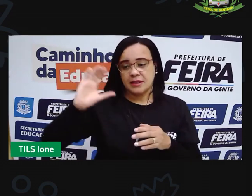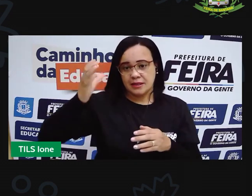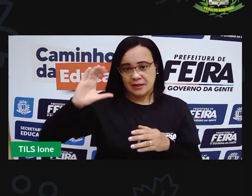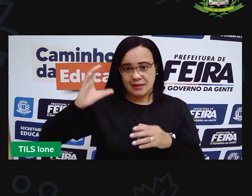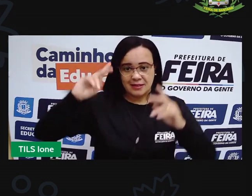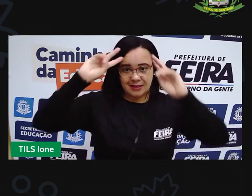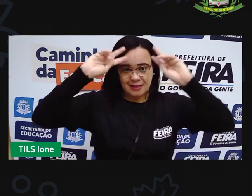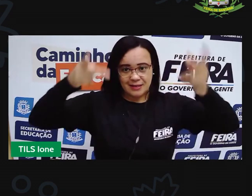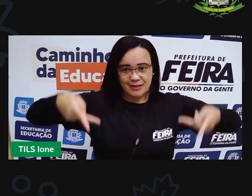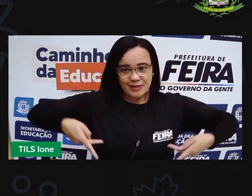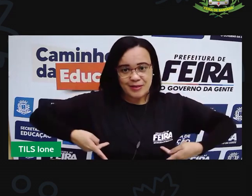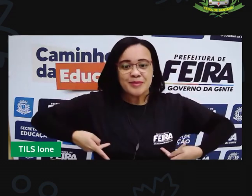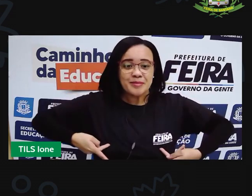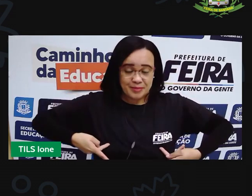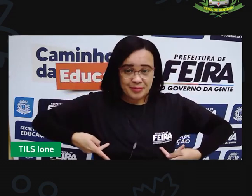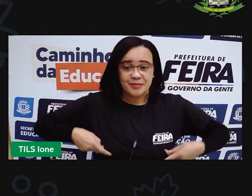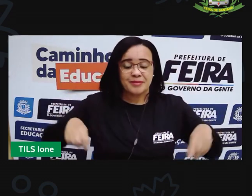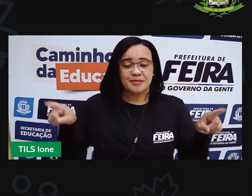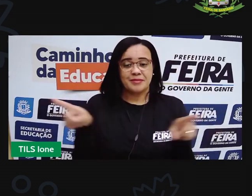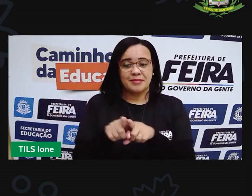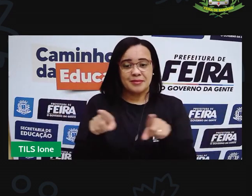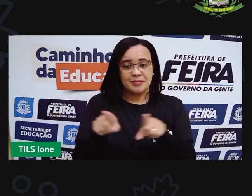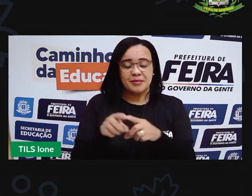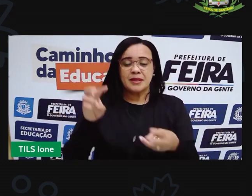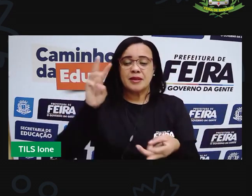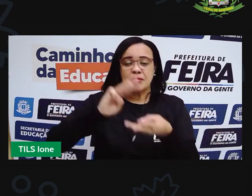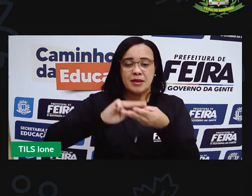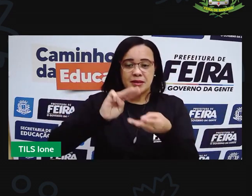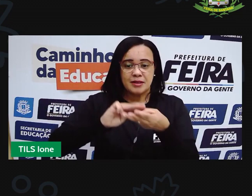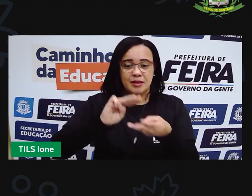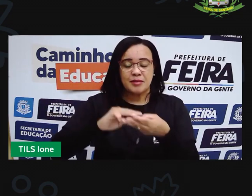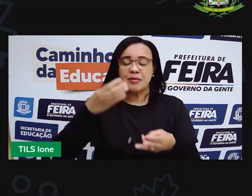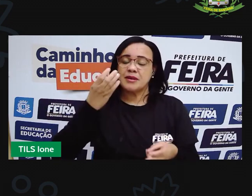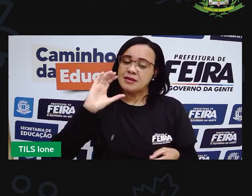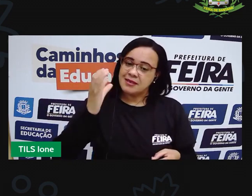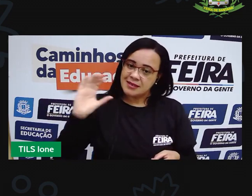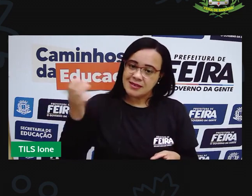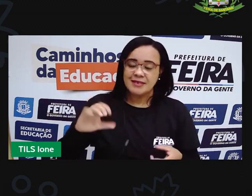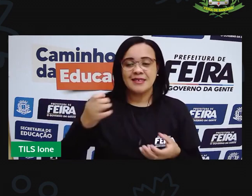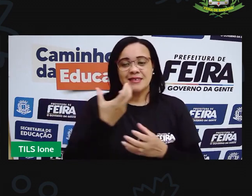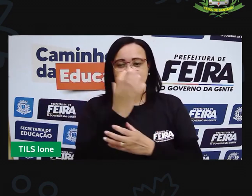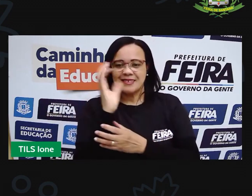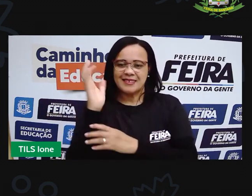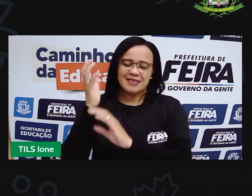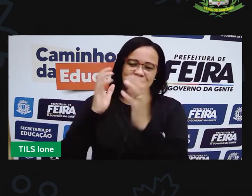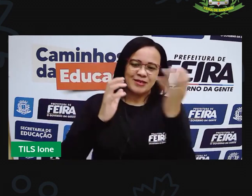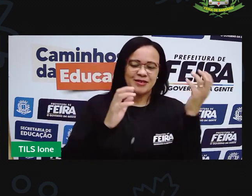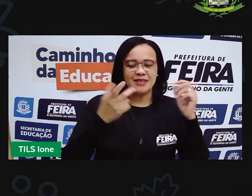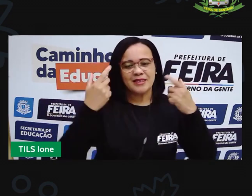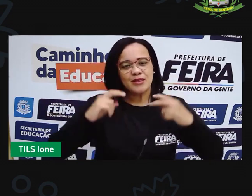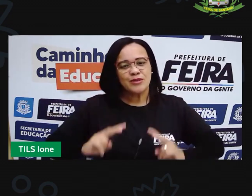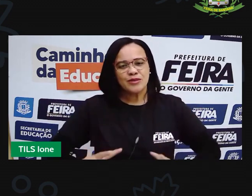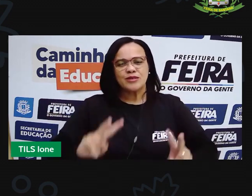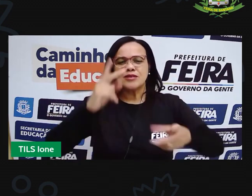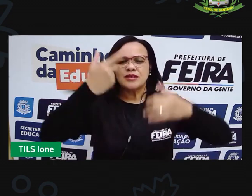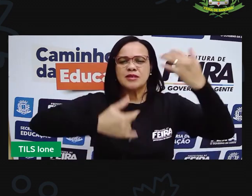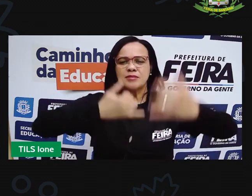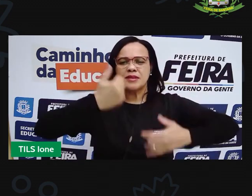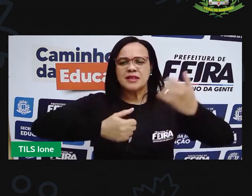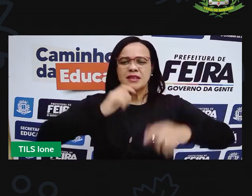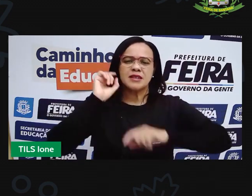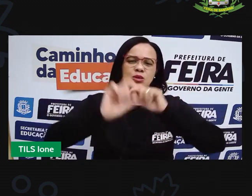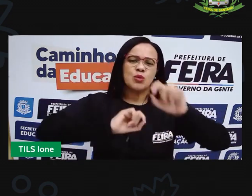quanto aula de Matemática e Ciências da Natureza, a gente vai continuar falando um pouco de